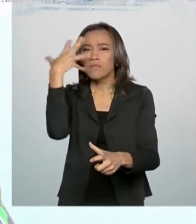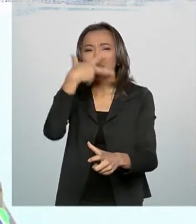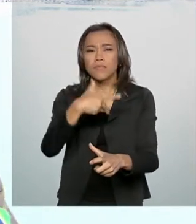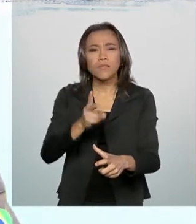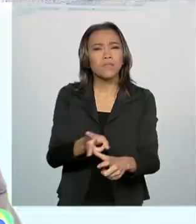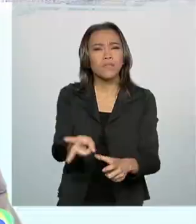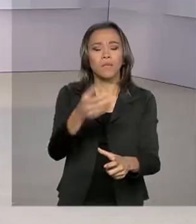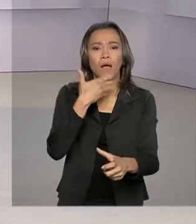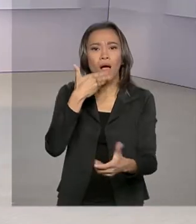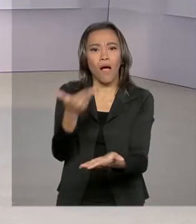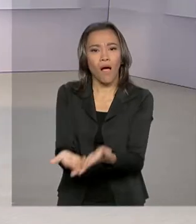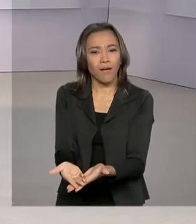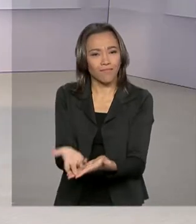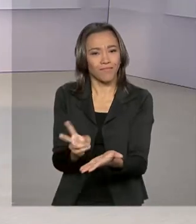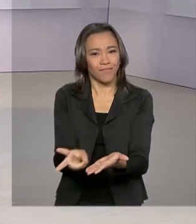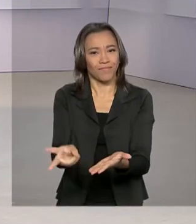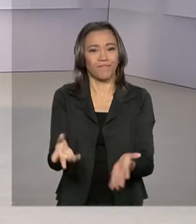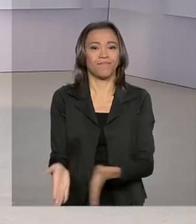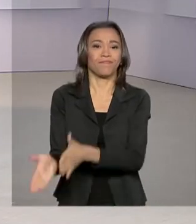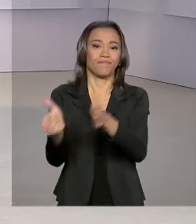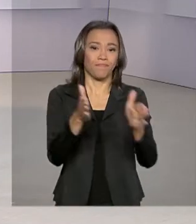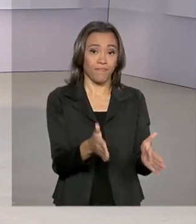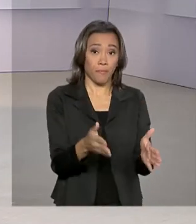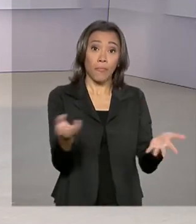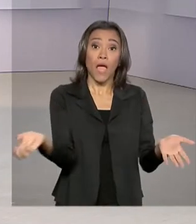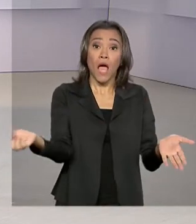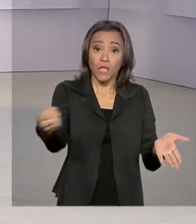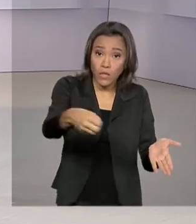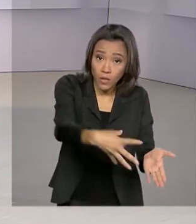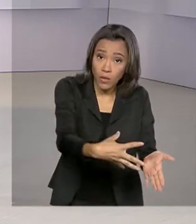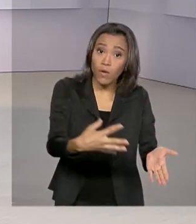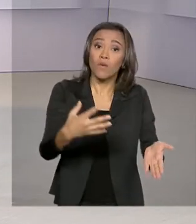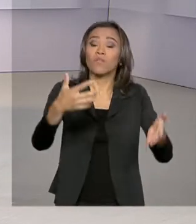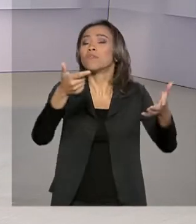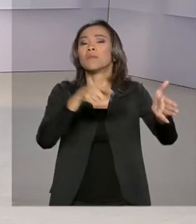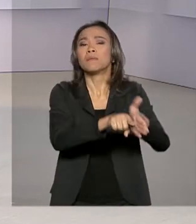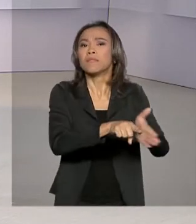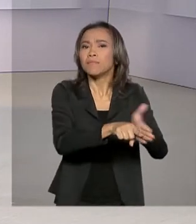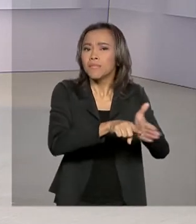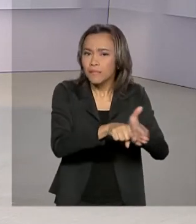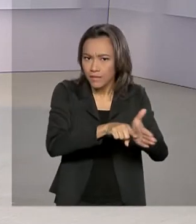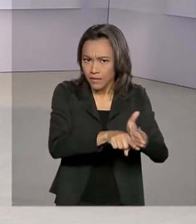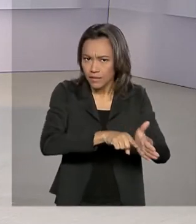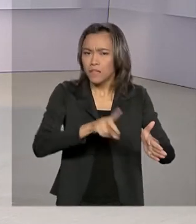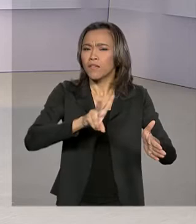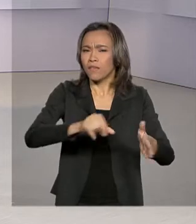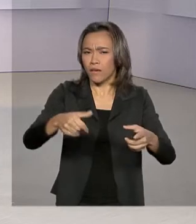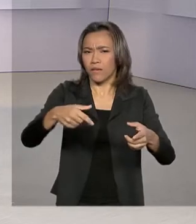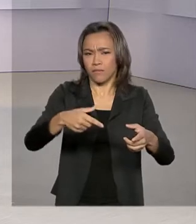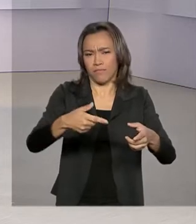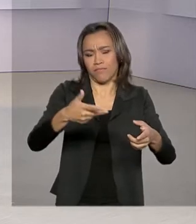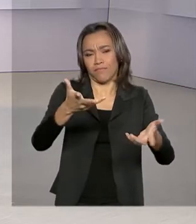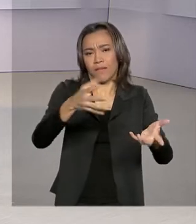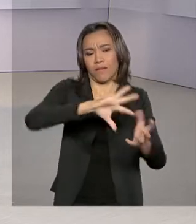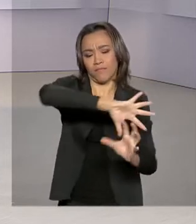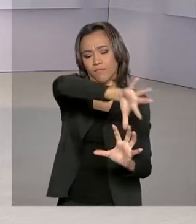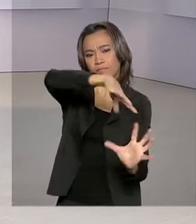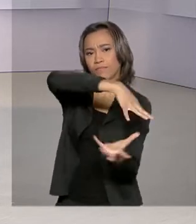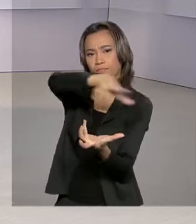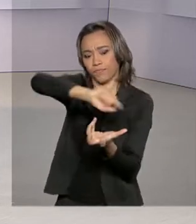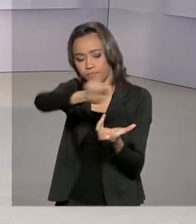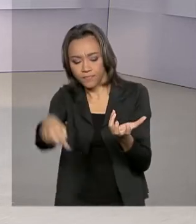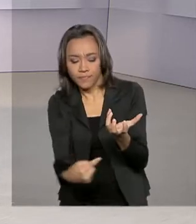a cada vez que a gente chega. Olha, e a nova base brasileira na Antártica, que deve ser inaugurada amanhã, vai permitir